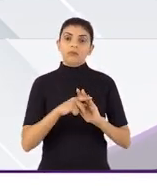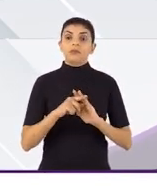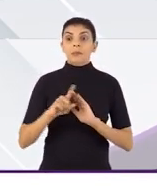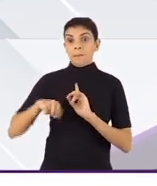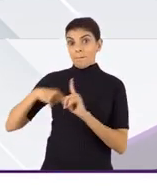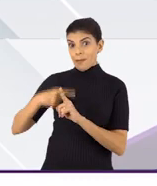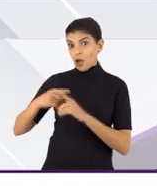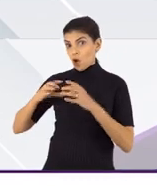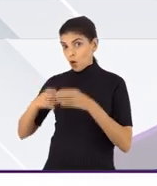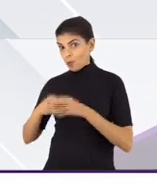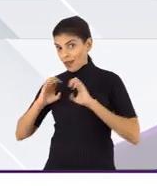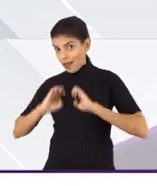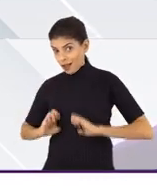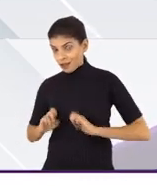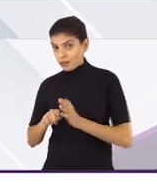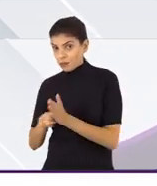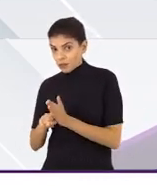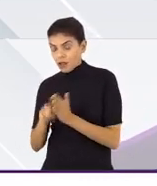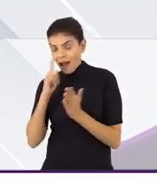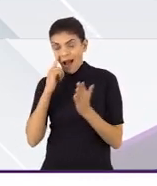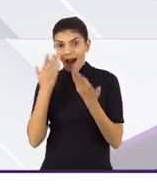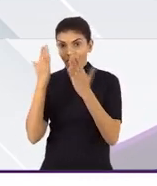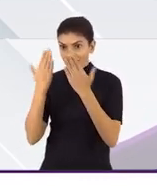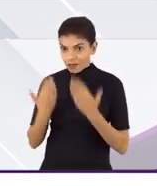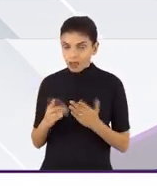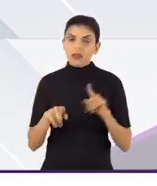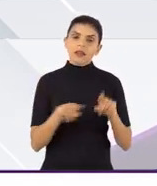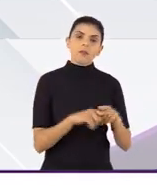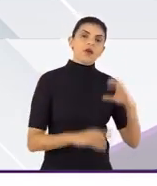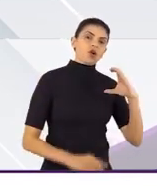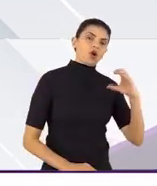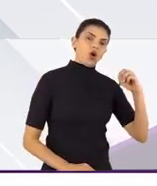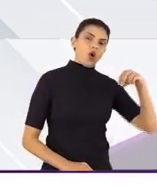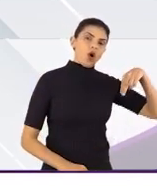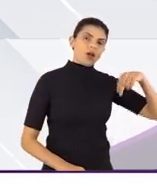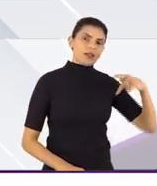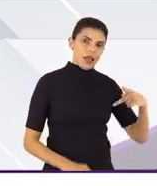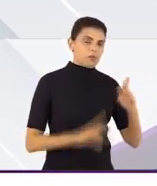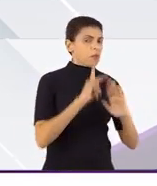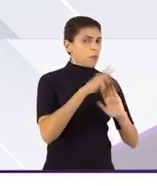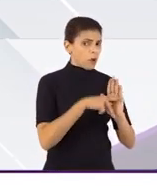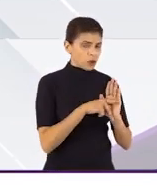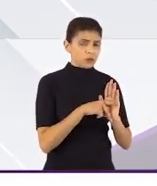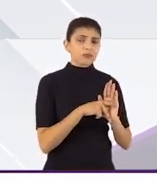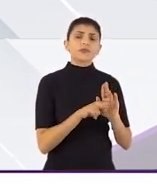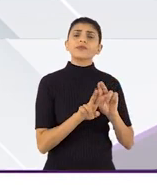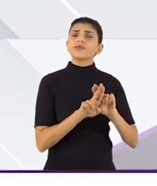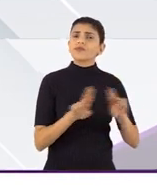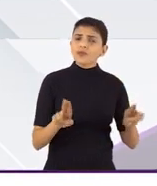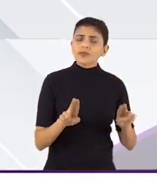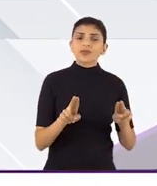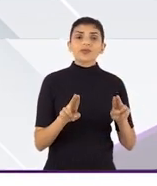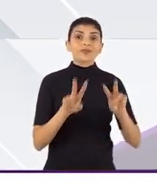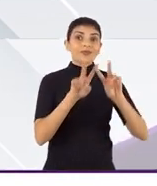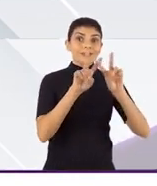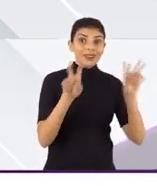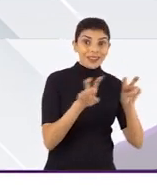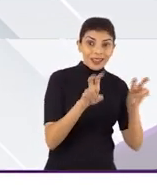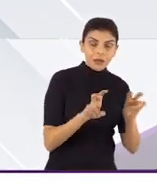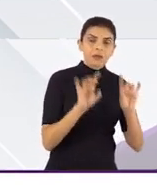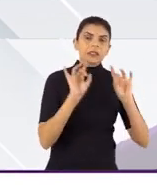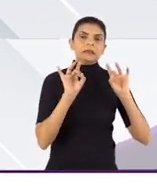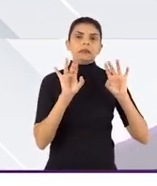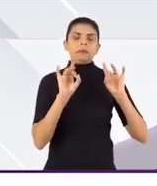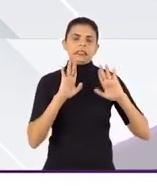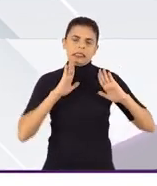da análise do Comitê de Ética em Pesquisa, da análise da CONEP, projetos que chamamos de áreas